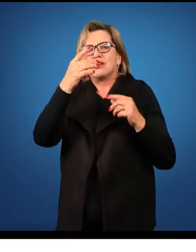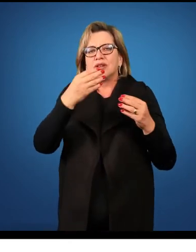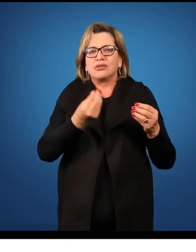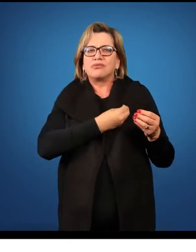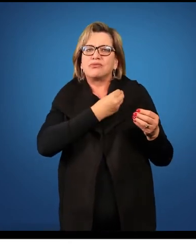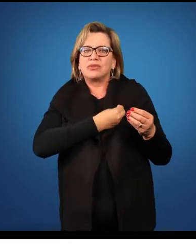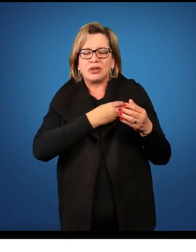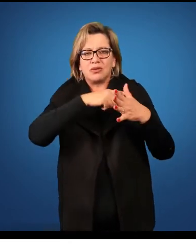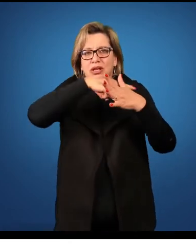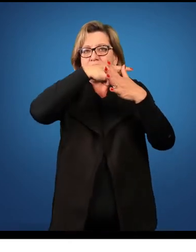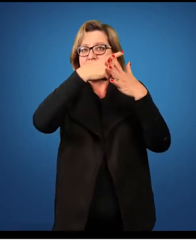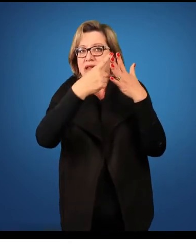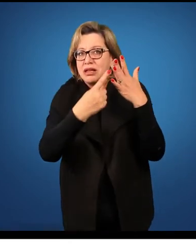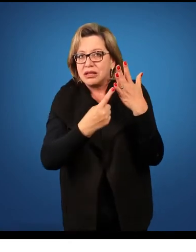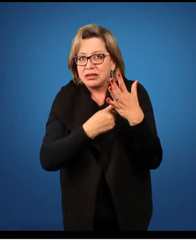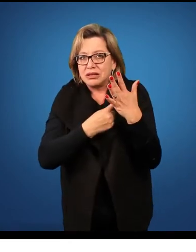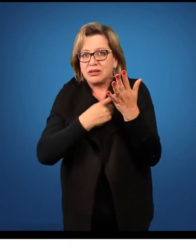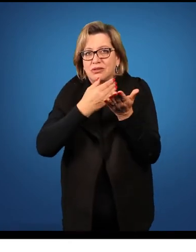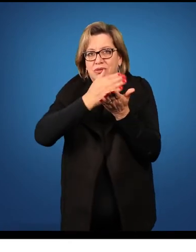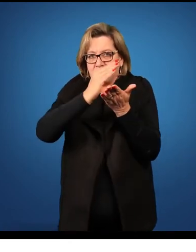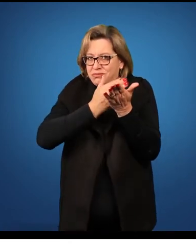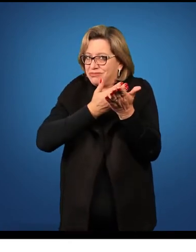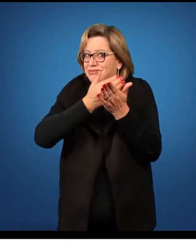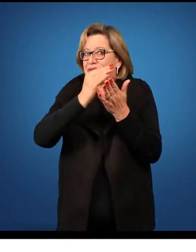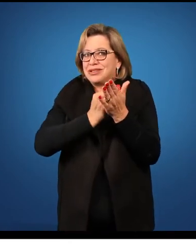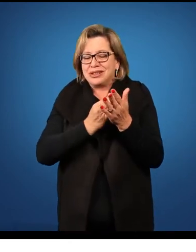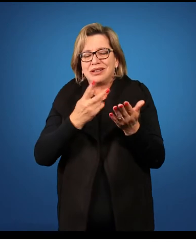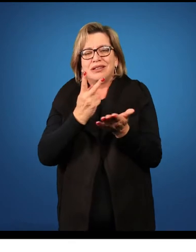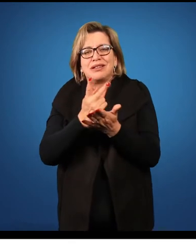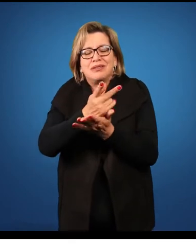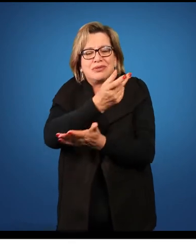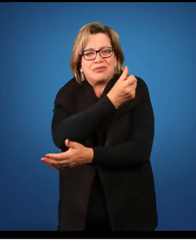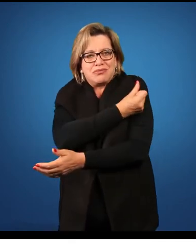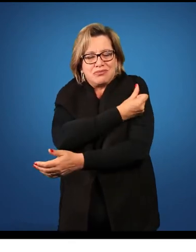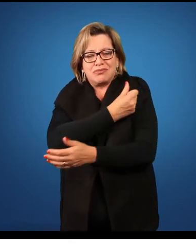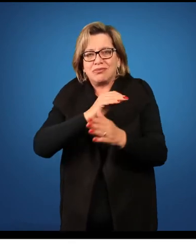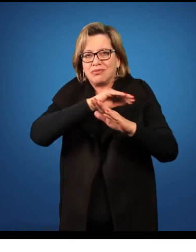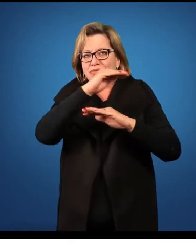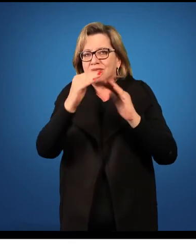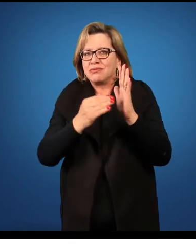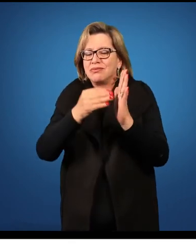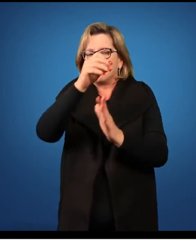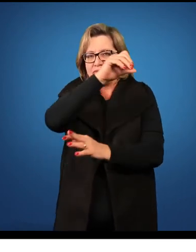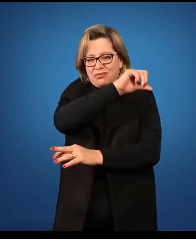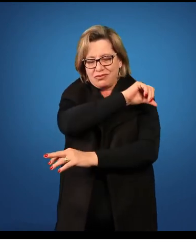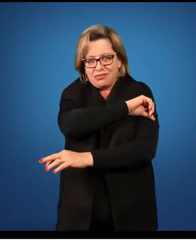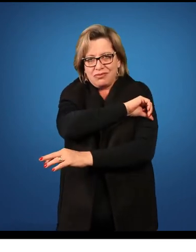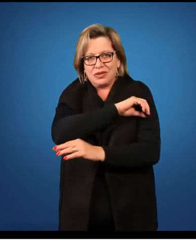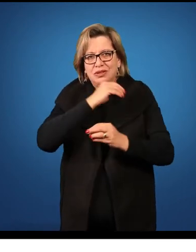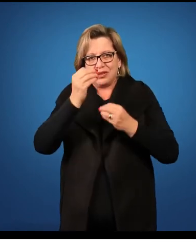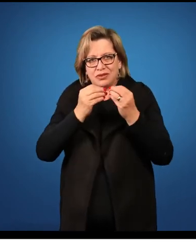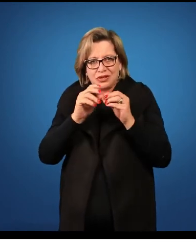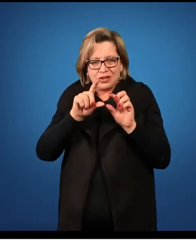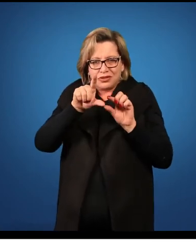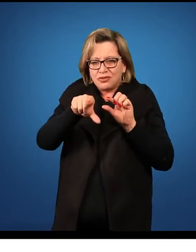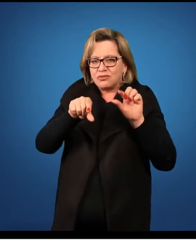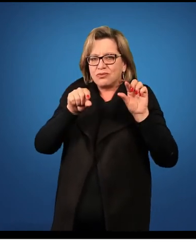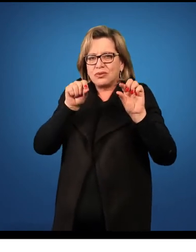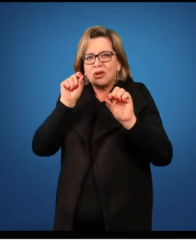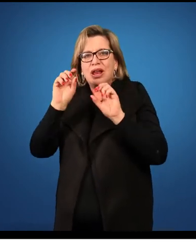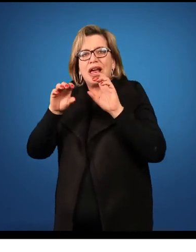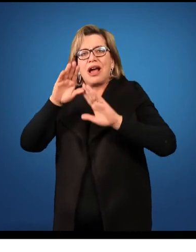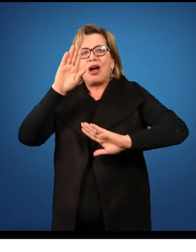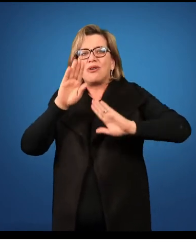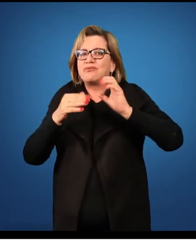esses cinco conteúdos estruturantes em cada série de ensino. Desses conteúdos estruturantes, nós vamos desmembrar alguns